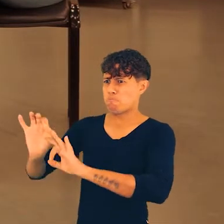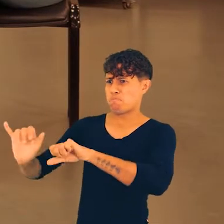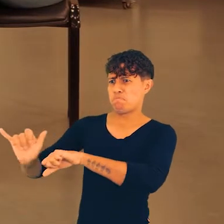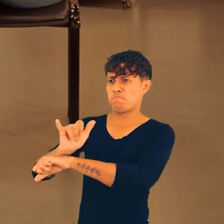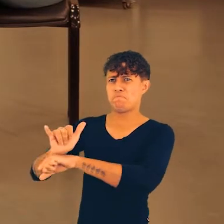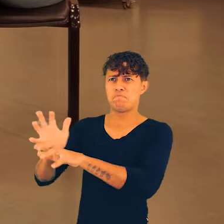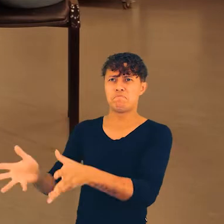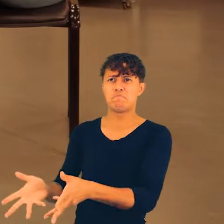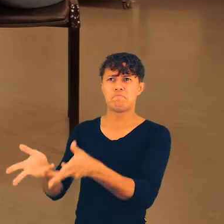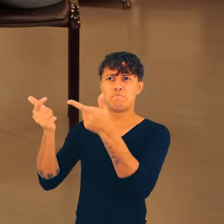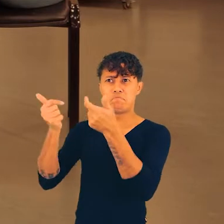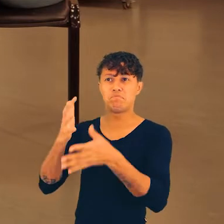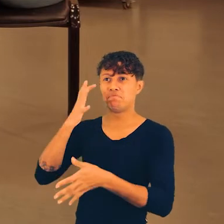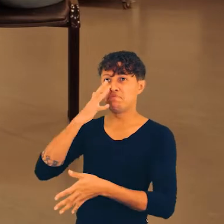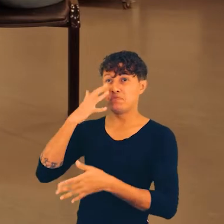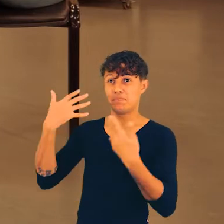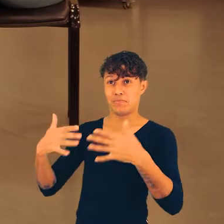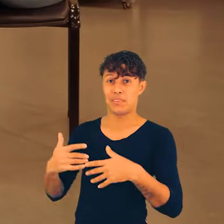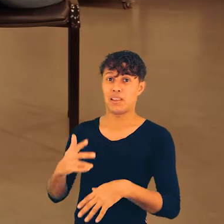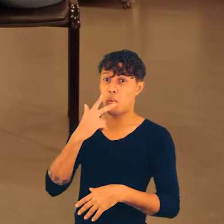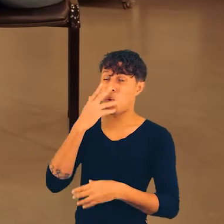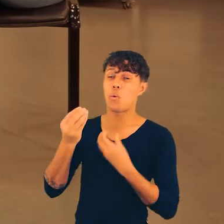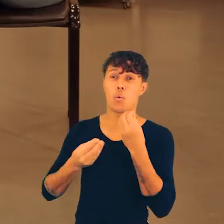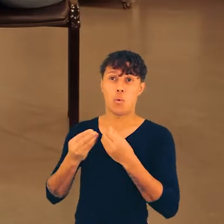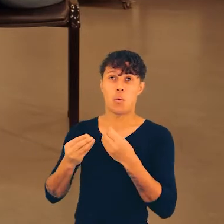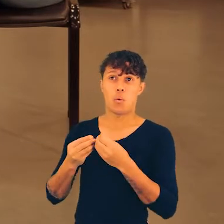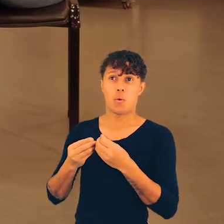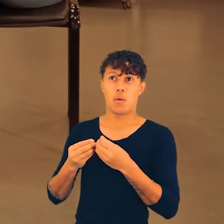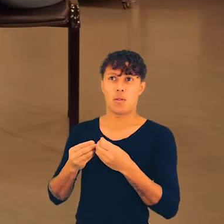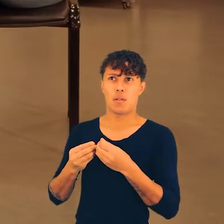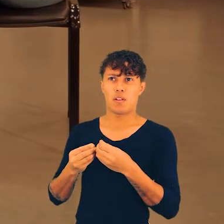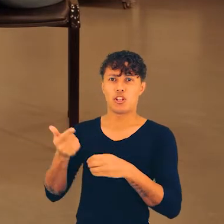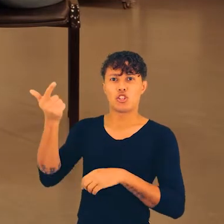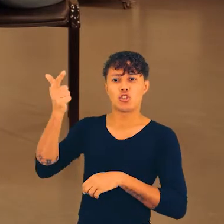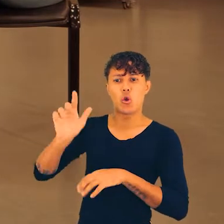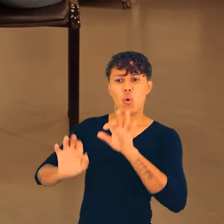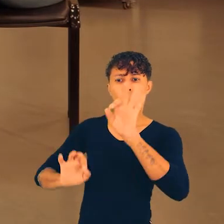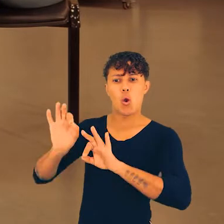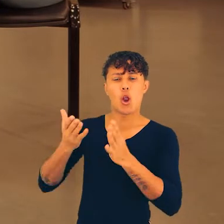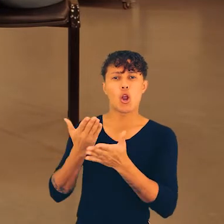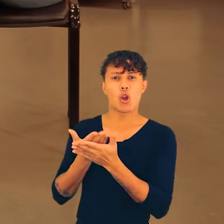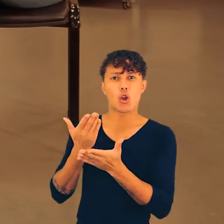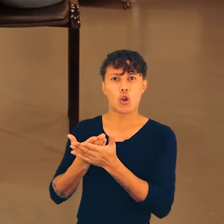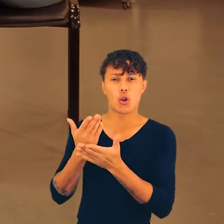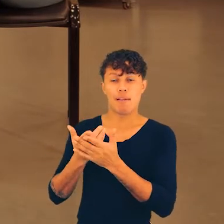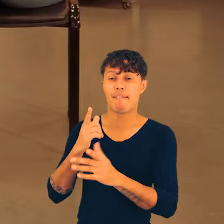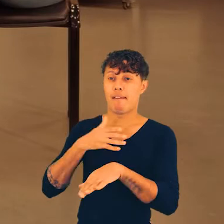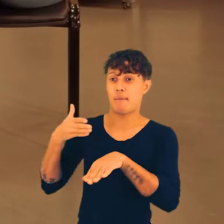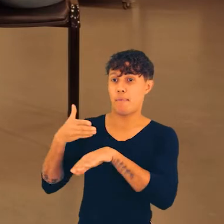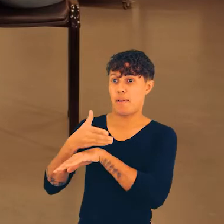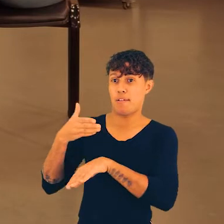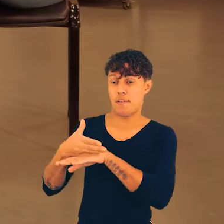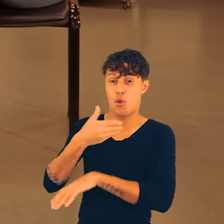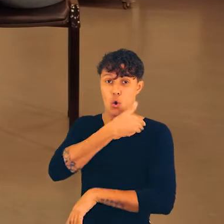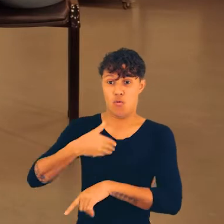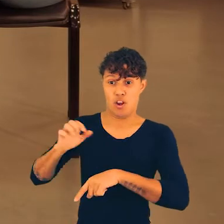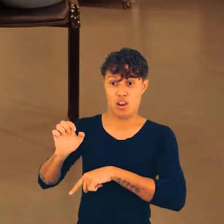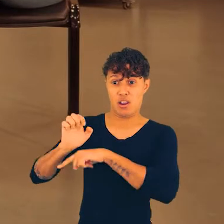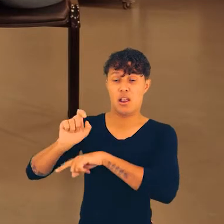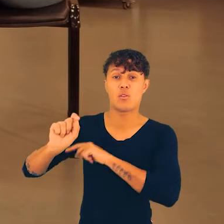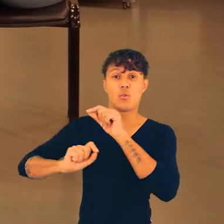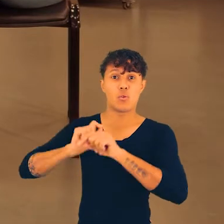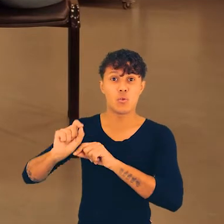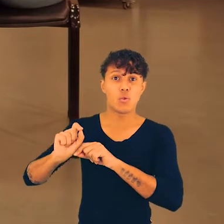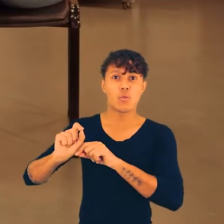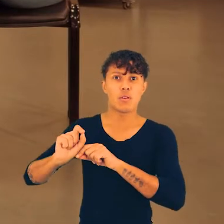fenomenal, sabe? E eu acho que, por exemplo, depois do período de reorganização escolar, houve uma interferência